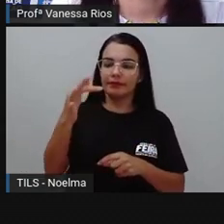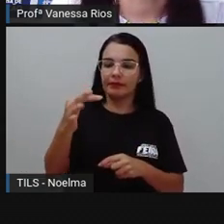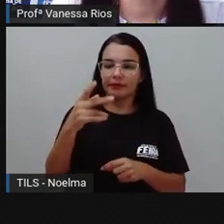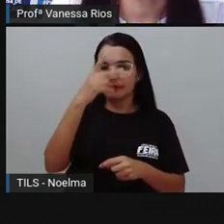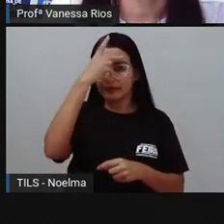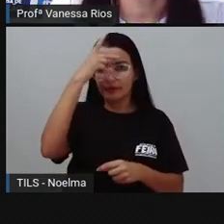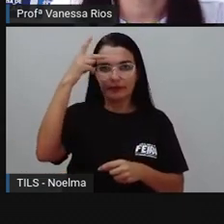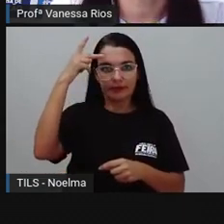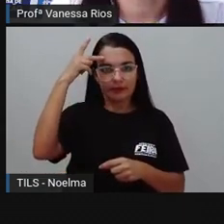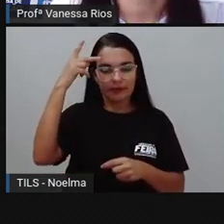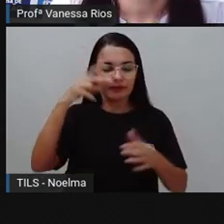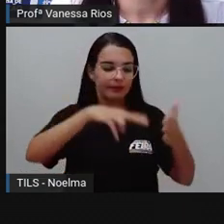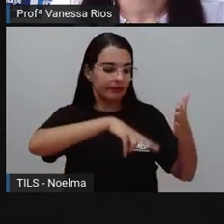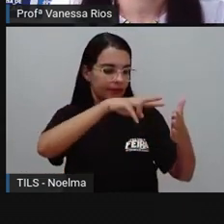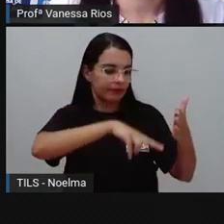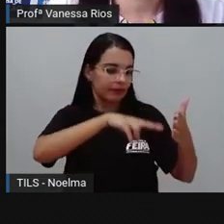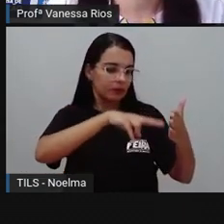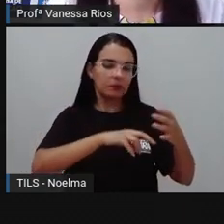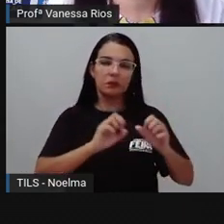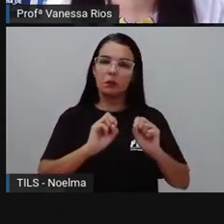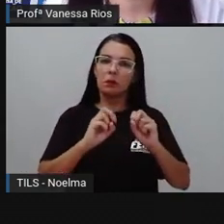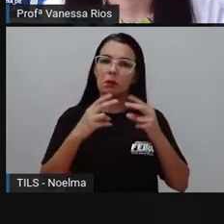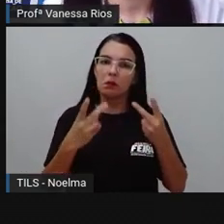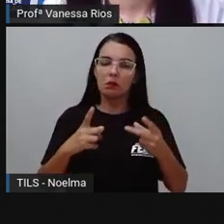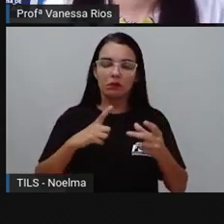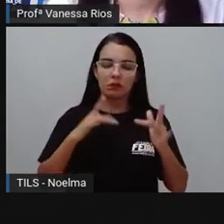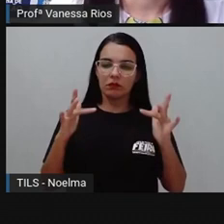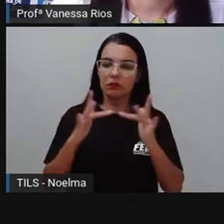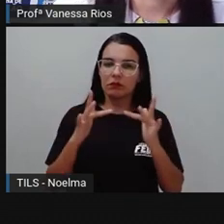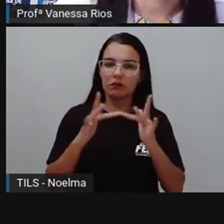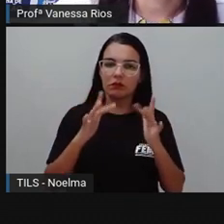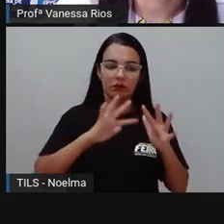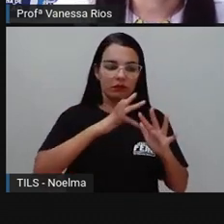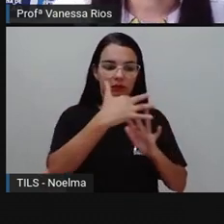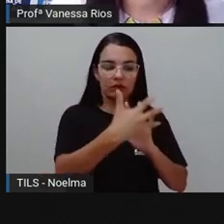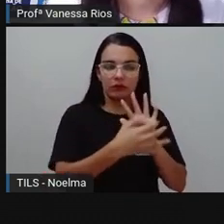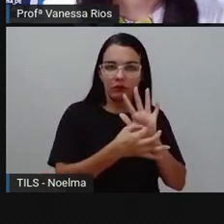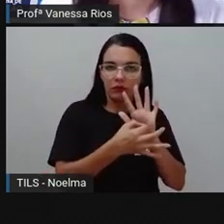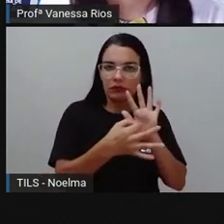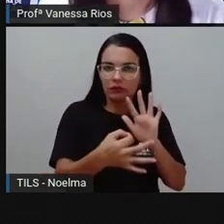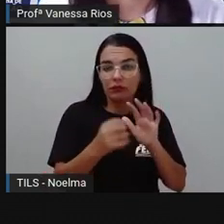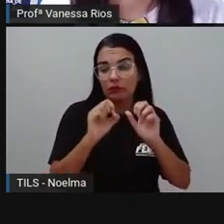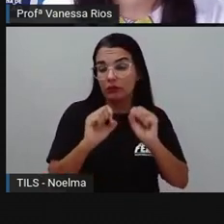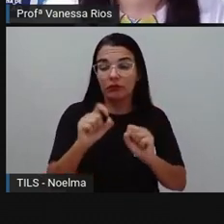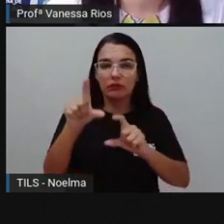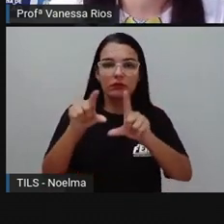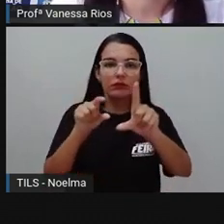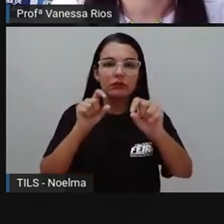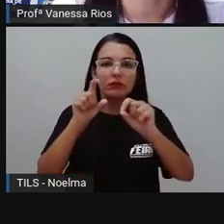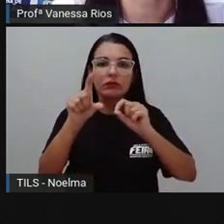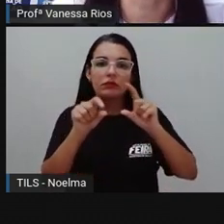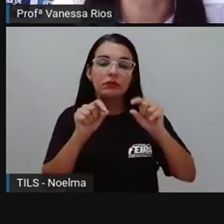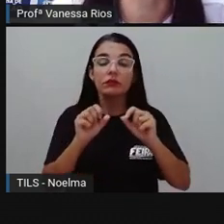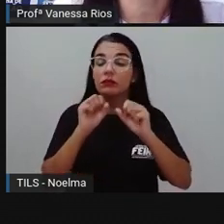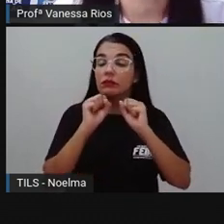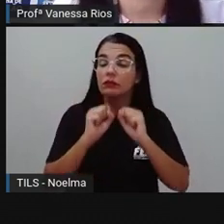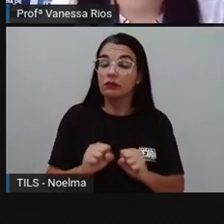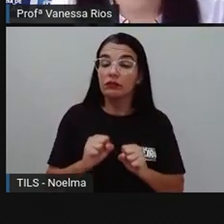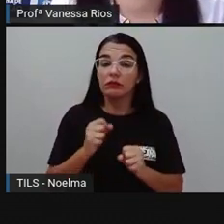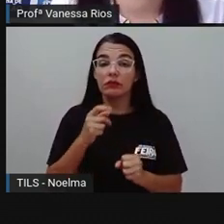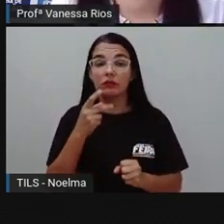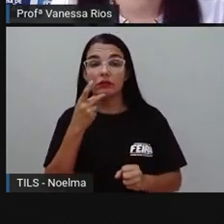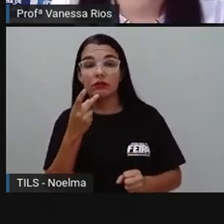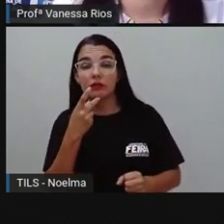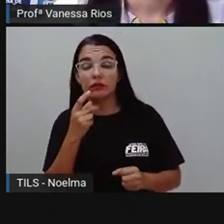o contato com a resenha, possa decidir se consome, se não consome, se faz a leitura, né,